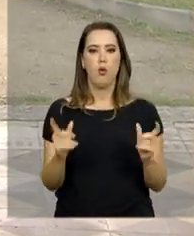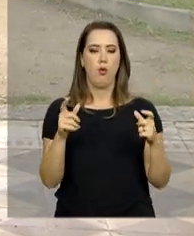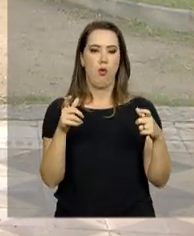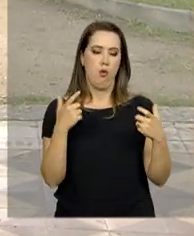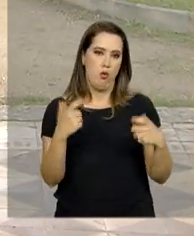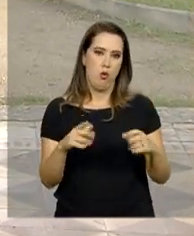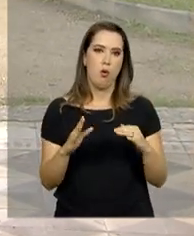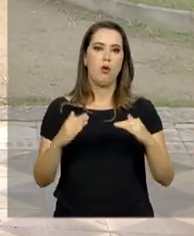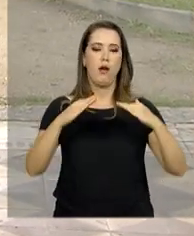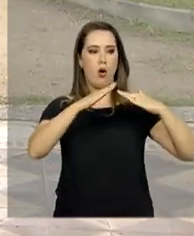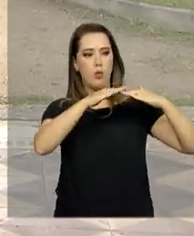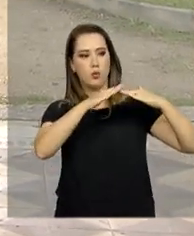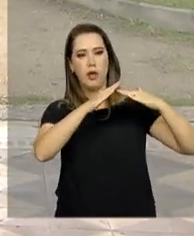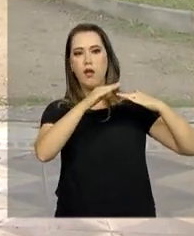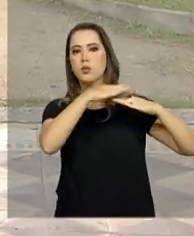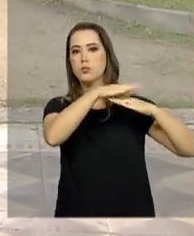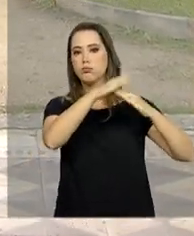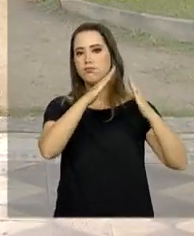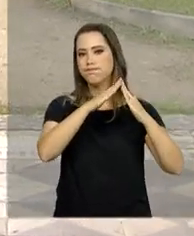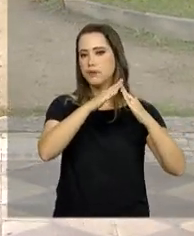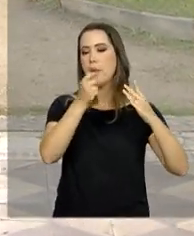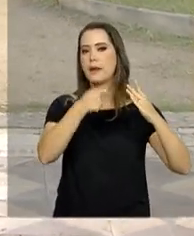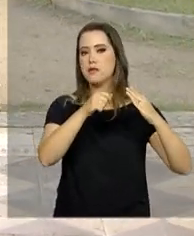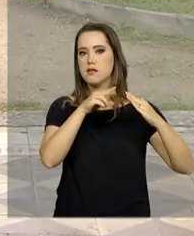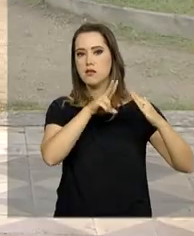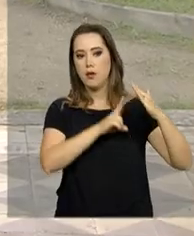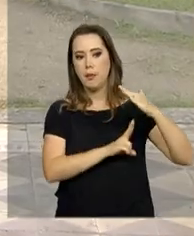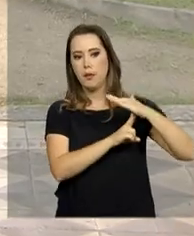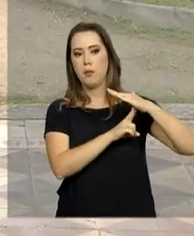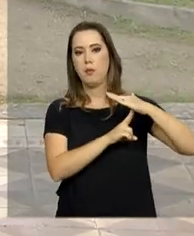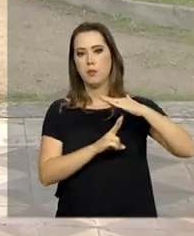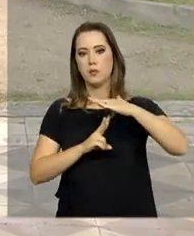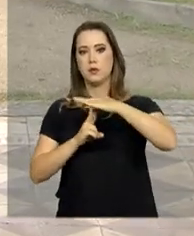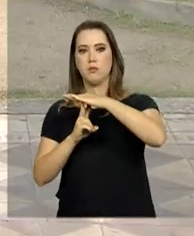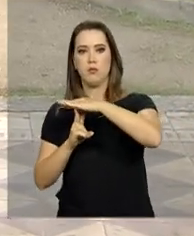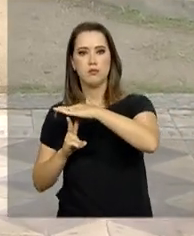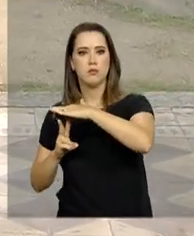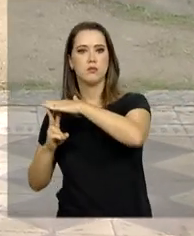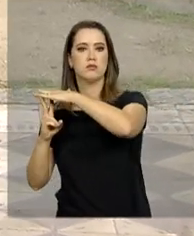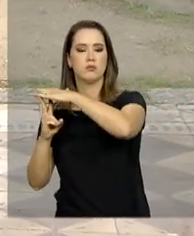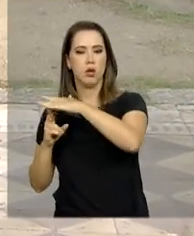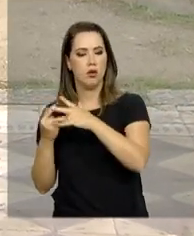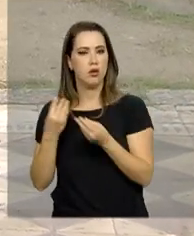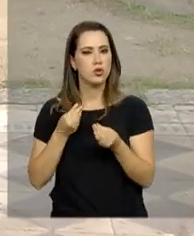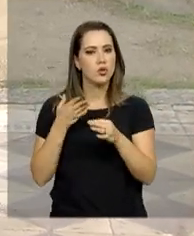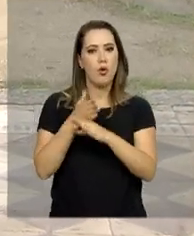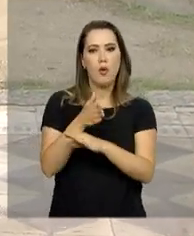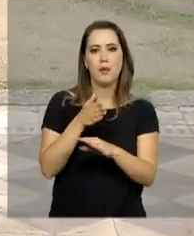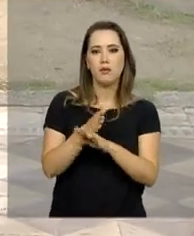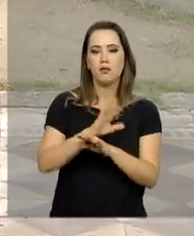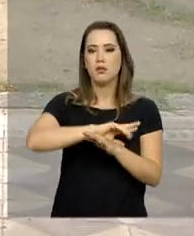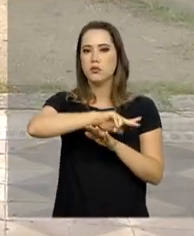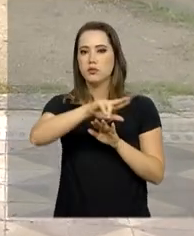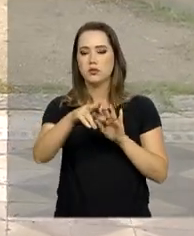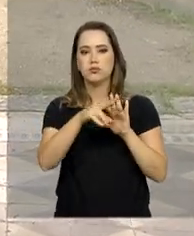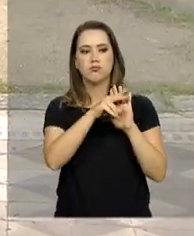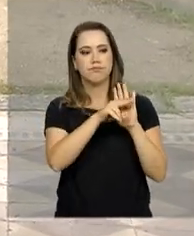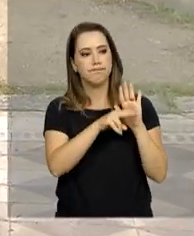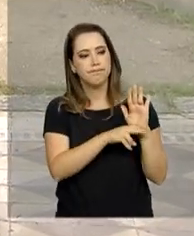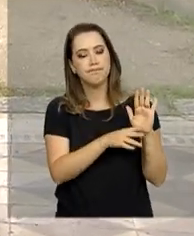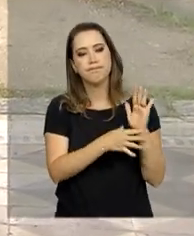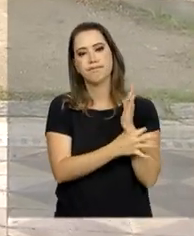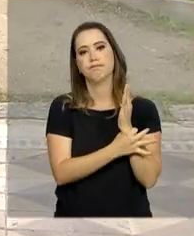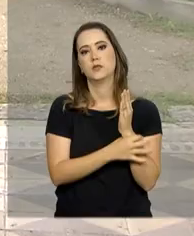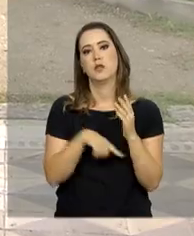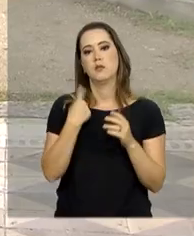a questão da cobertura. E depois, estamos em paralelo, então, estudando como vão entrar todos os protocolos para a gente poder